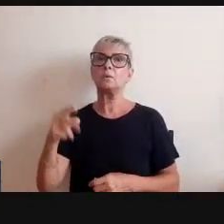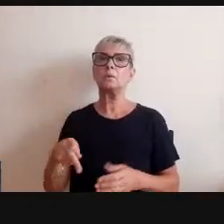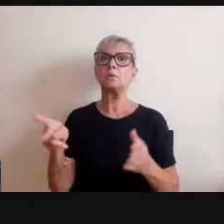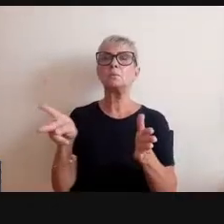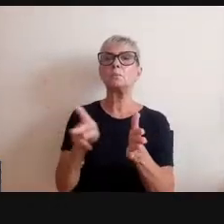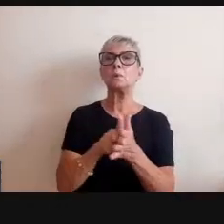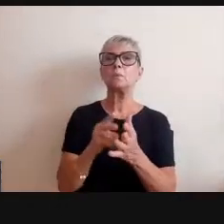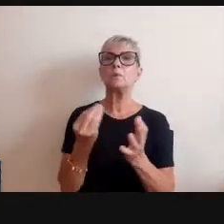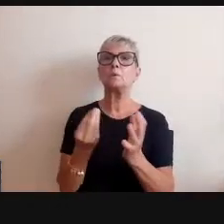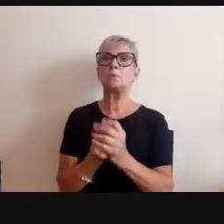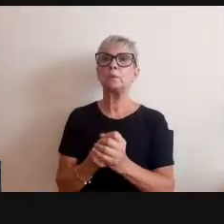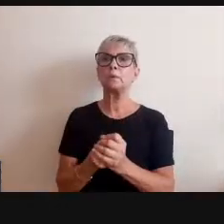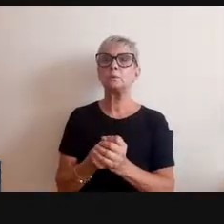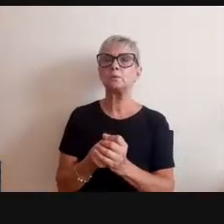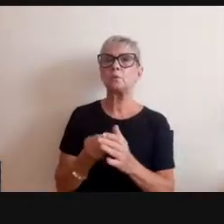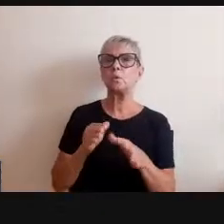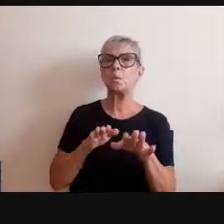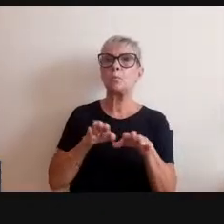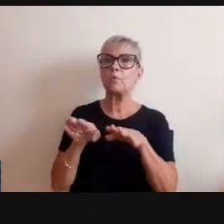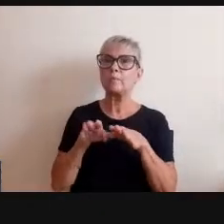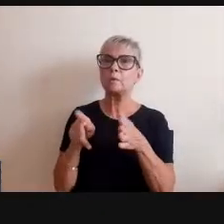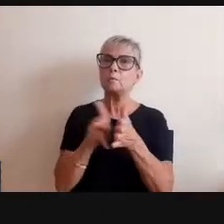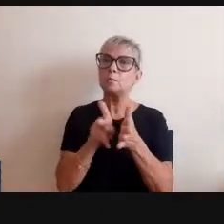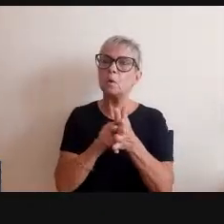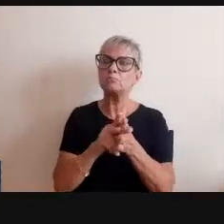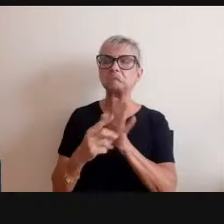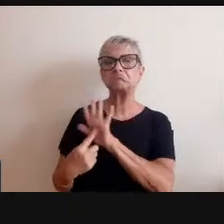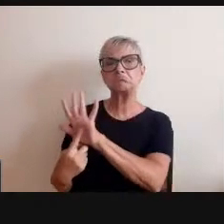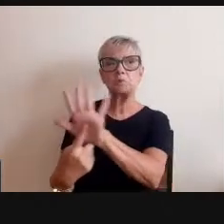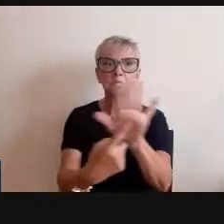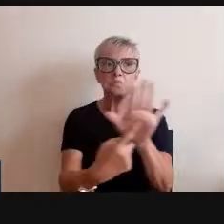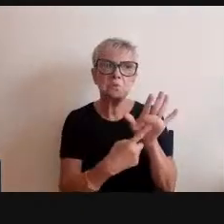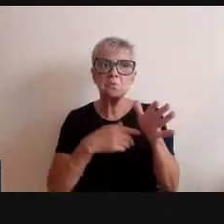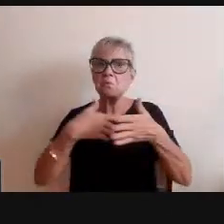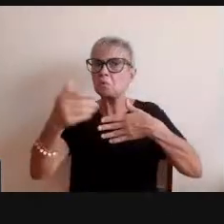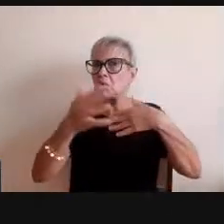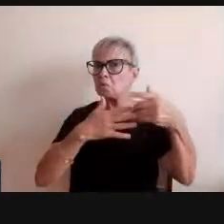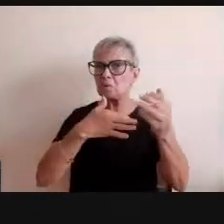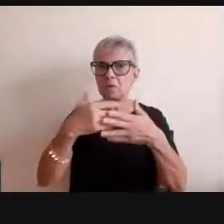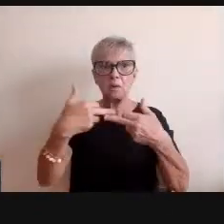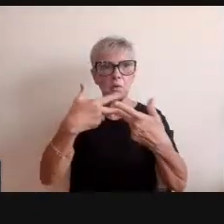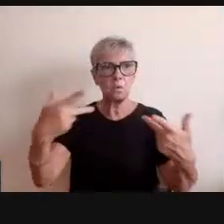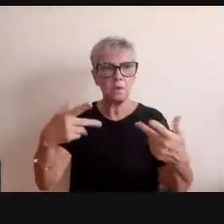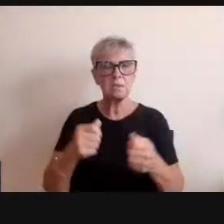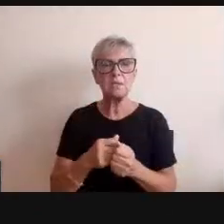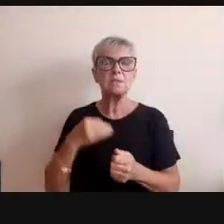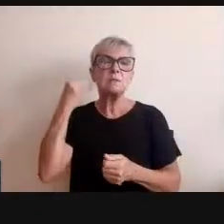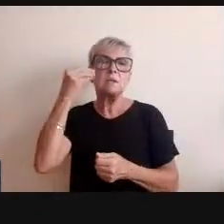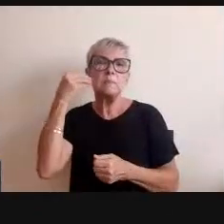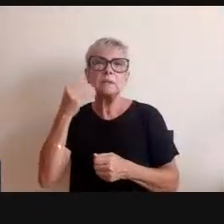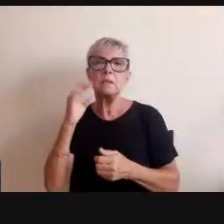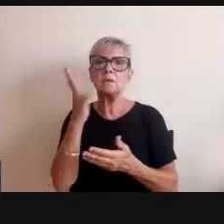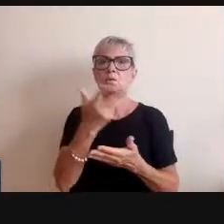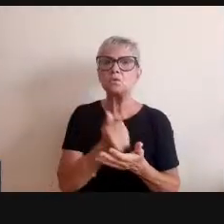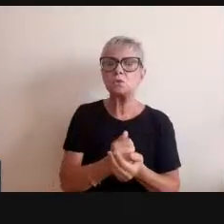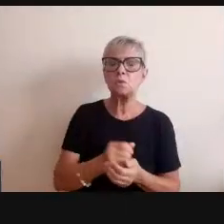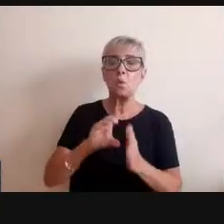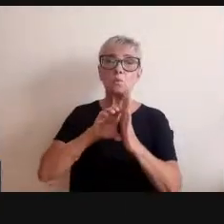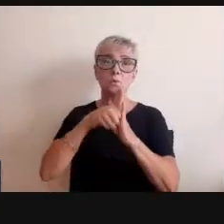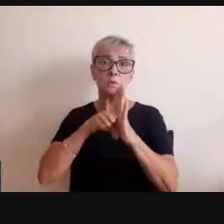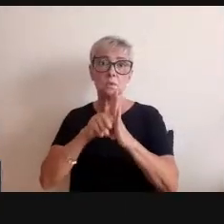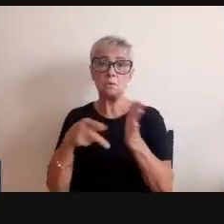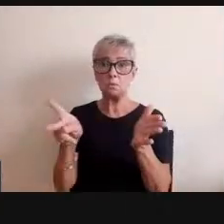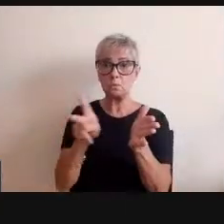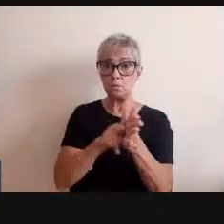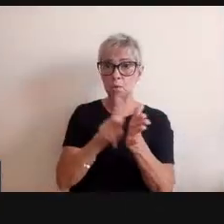movimento em que ele está inserido, seja uma exposição, ou um evento, ou uma experimentação artística, um conceito específico que está sendo